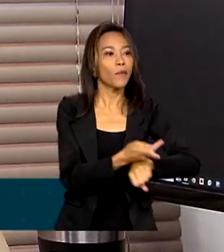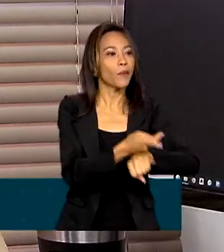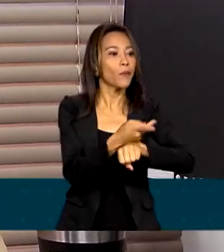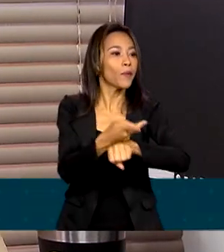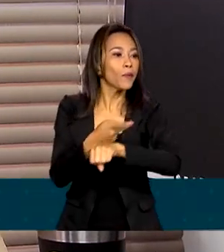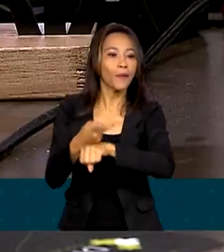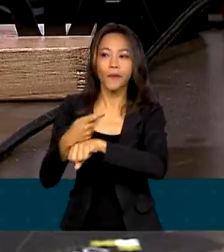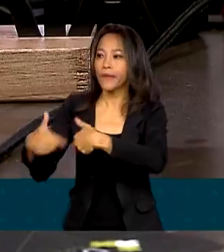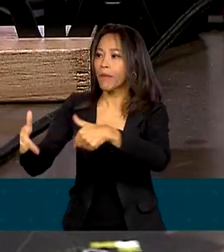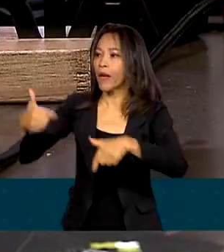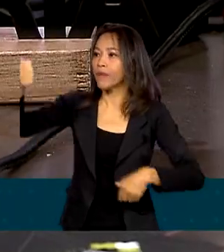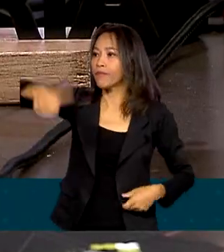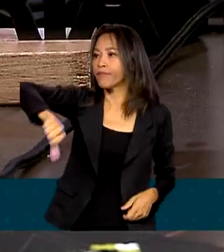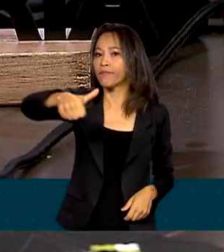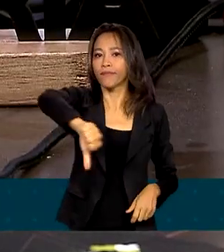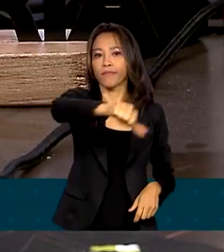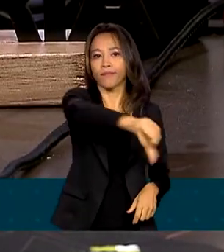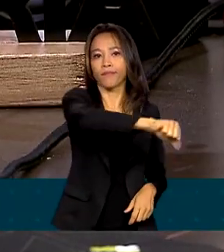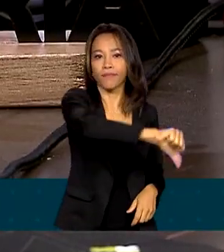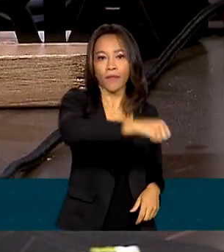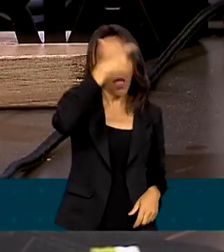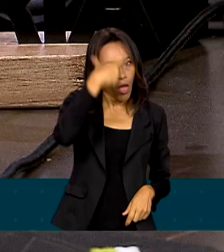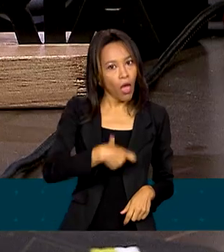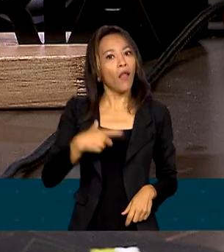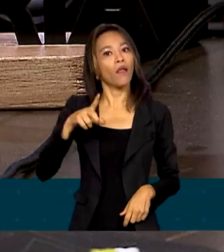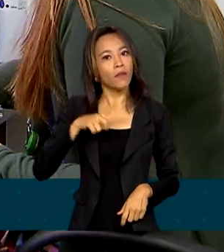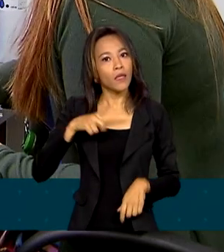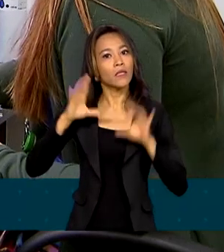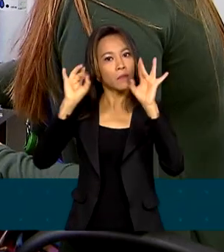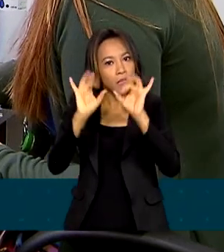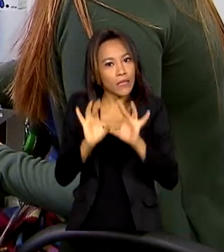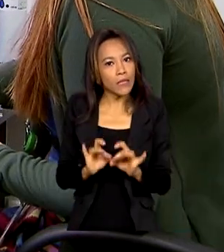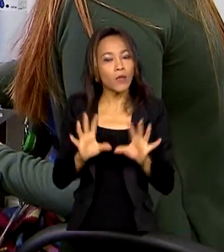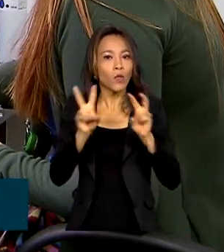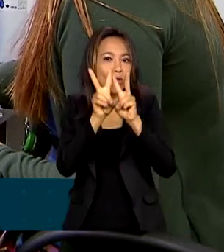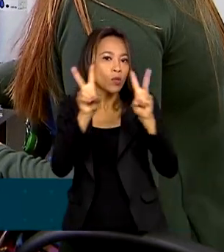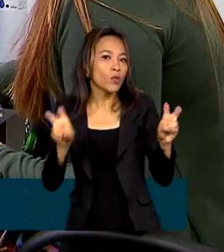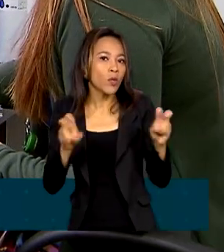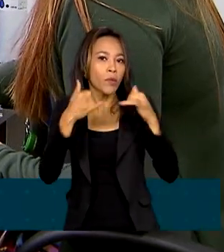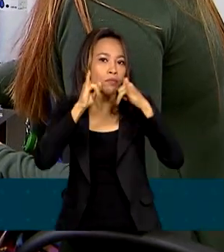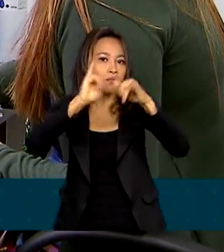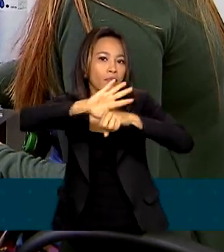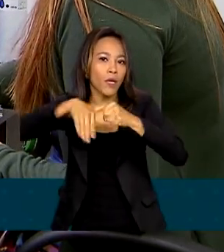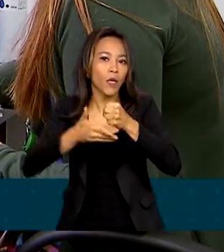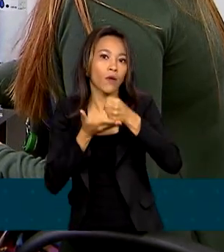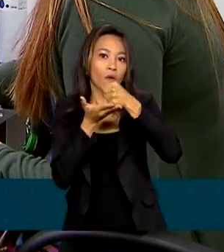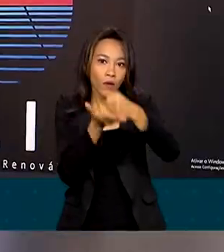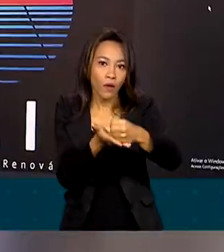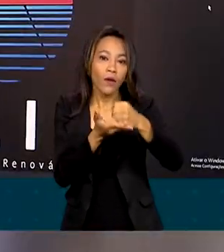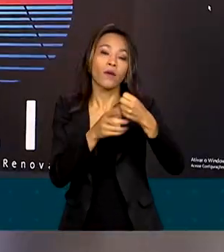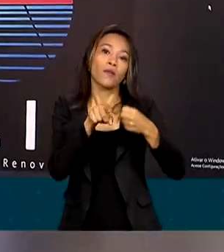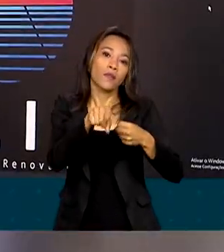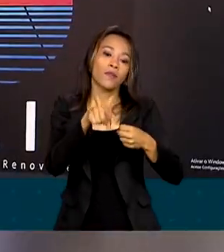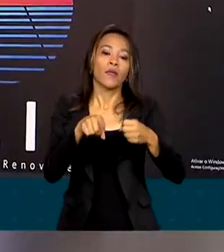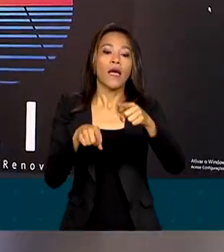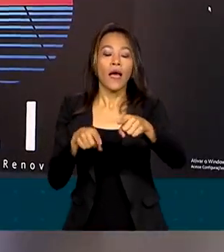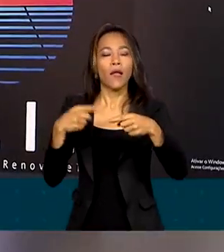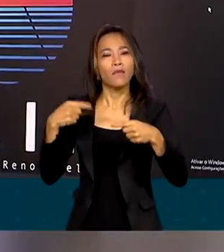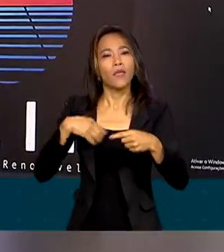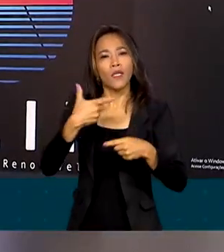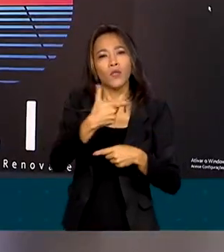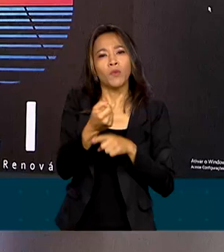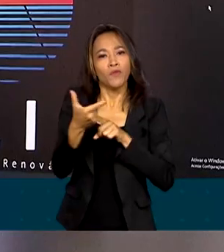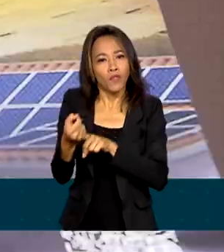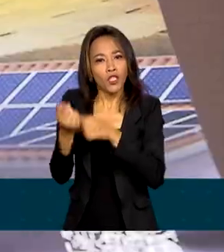sem sucesso. Especializada em energia renovável, resolveu empreender. E, em 2020, abriu uma empresa